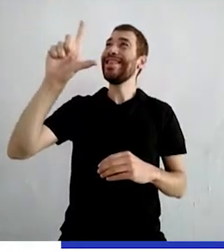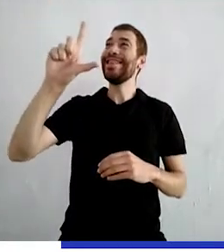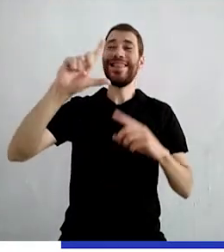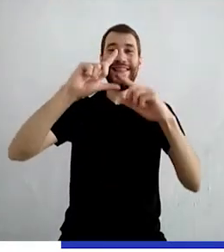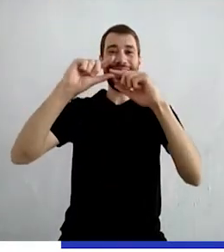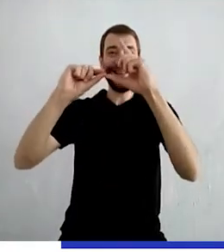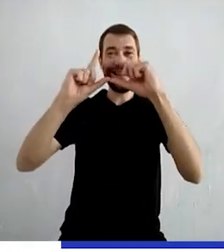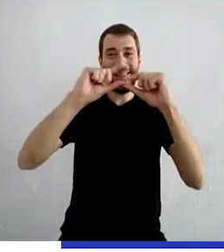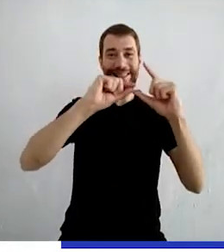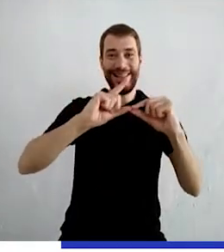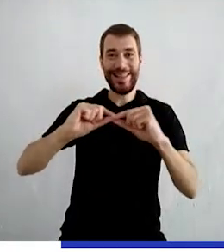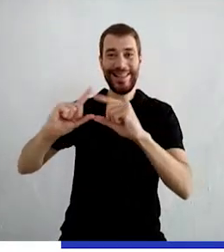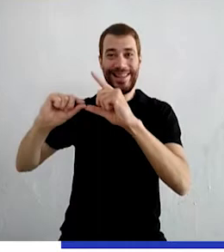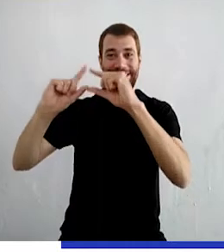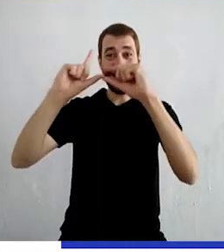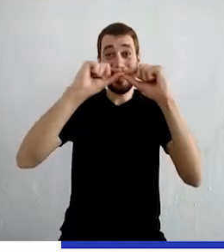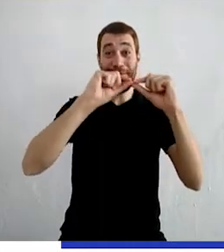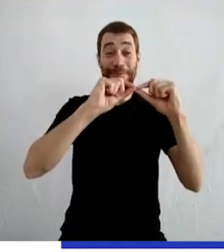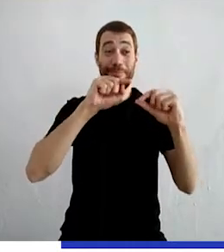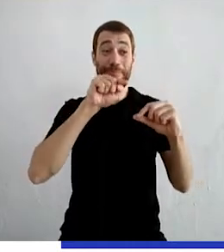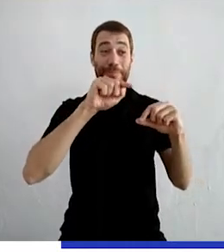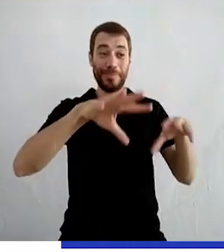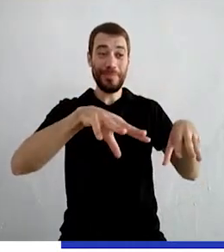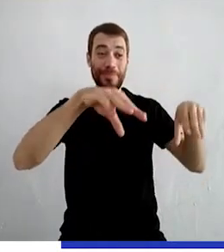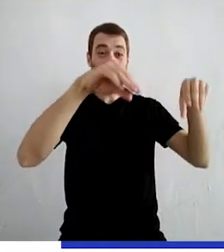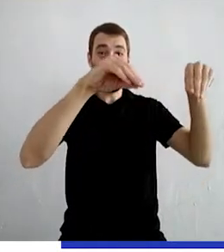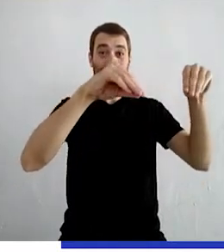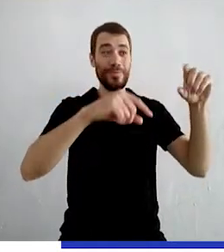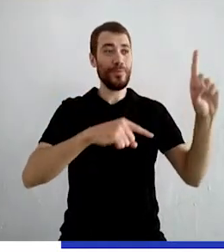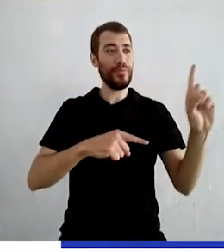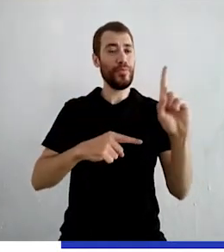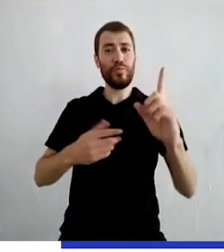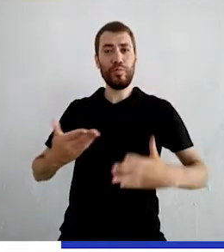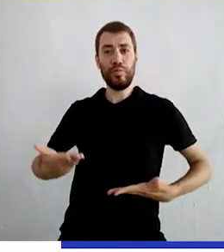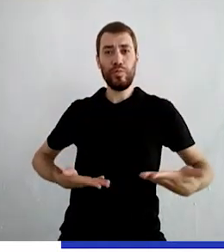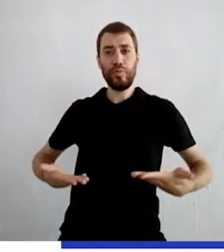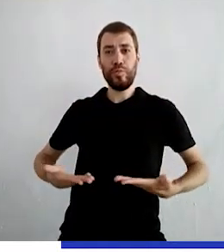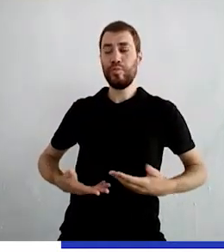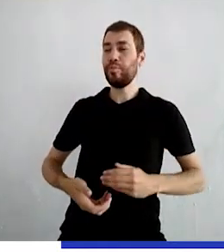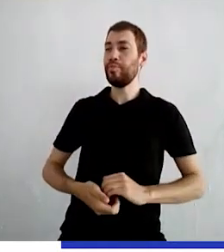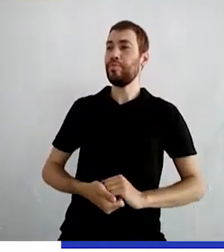E estrelas Desse castelo Saia um criado